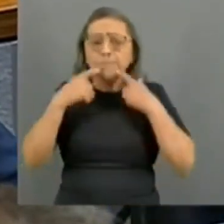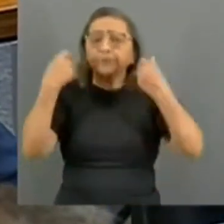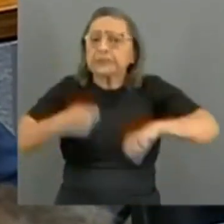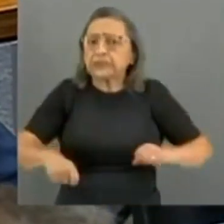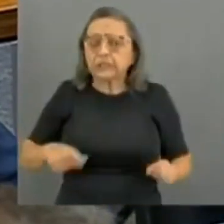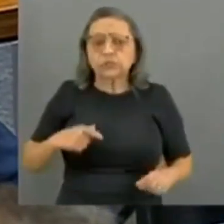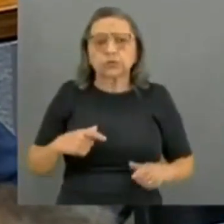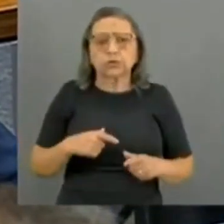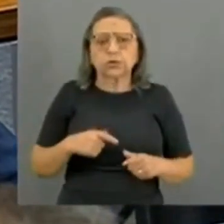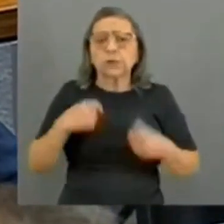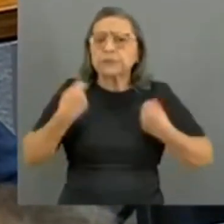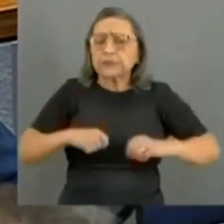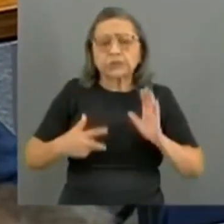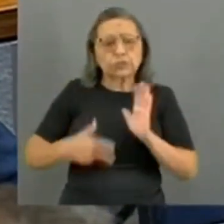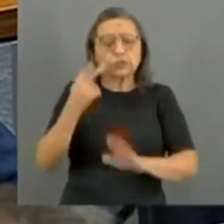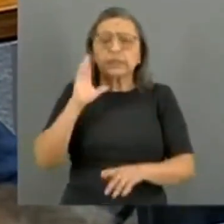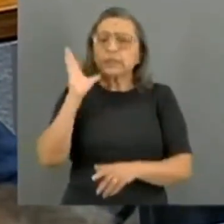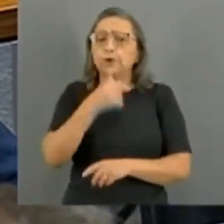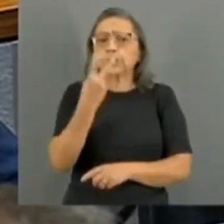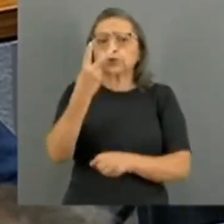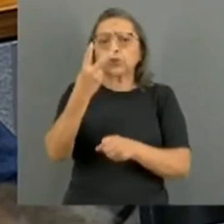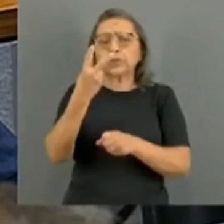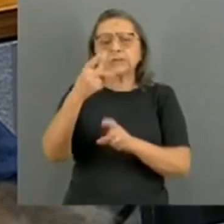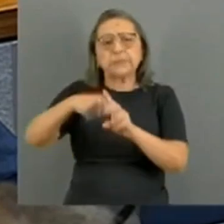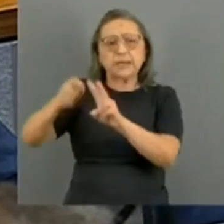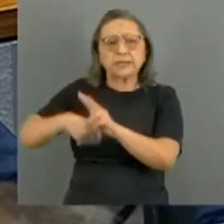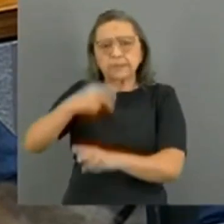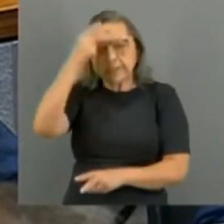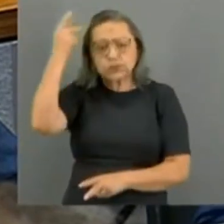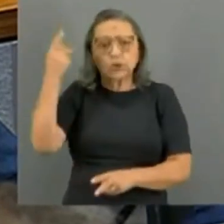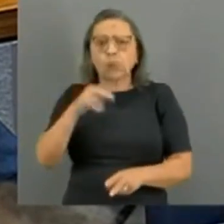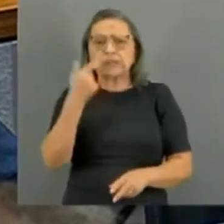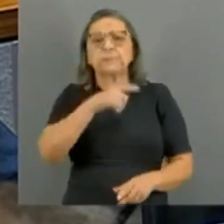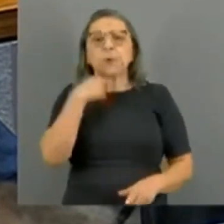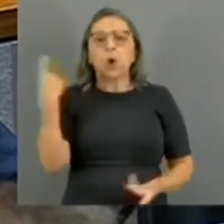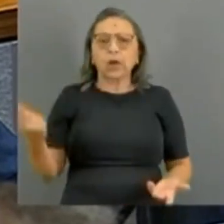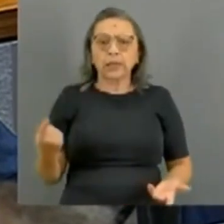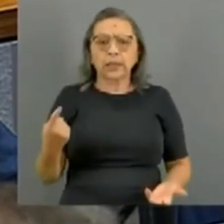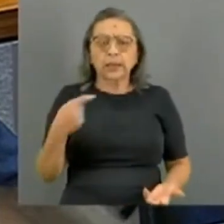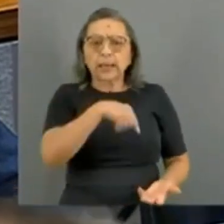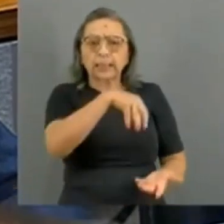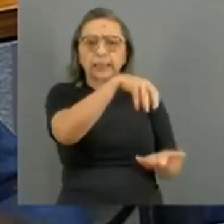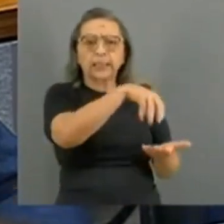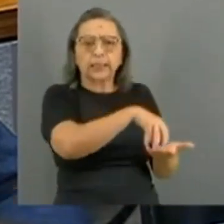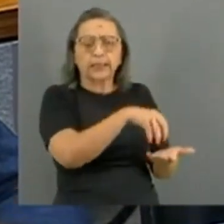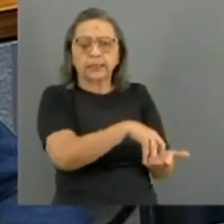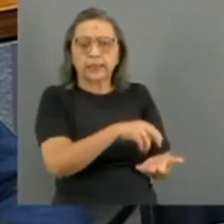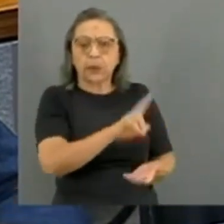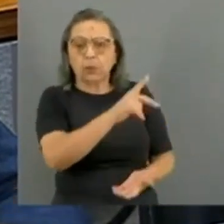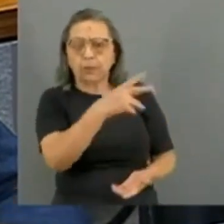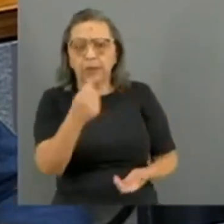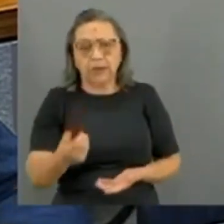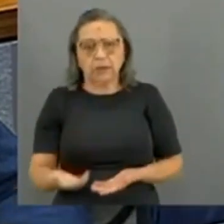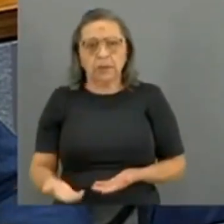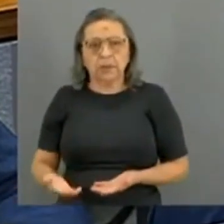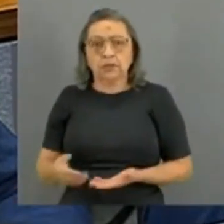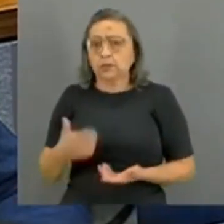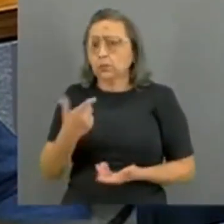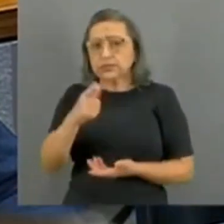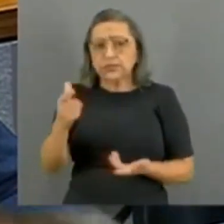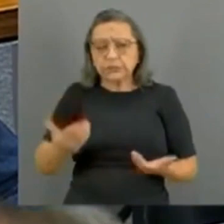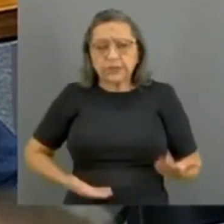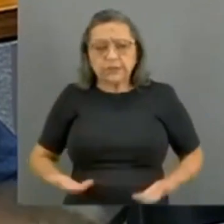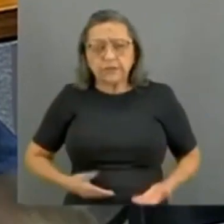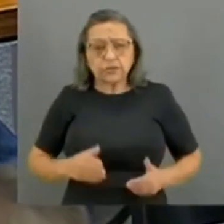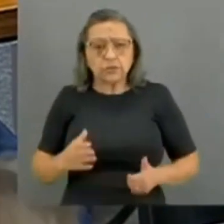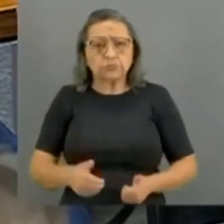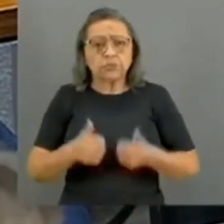demora dois meses para a vaga, o cara mofa dentro de uma UPA. Quer dizer, serviço de excelência para a população brasileira não existe. Então,